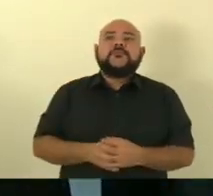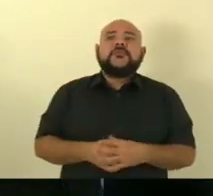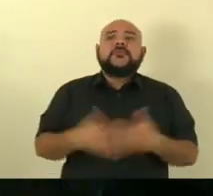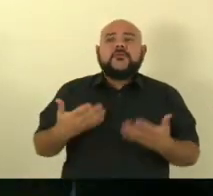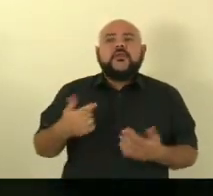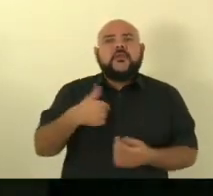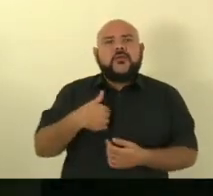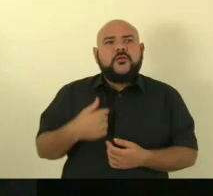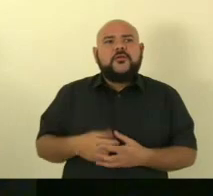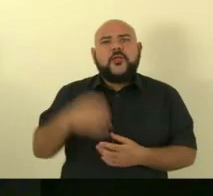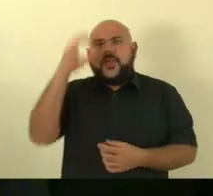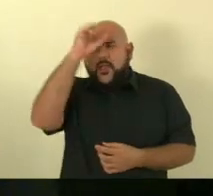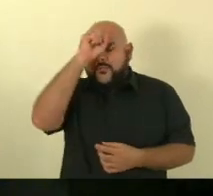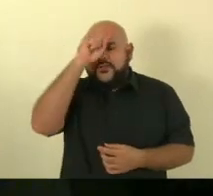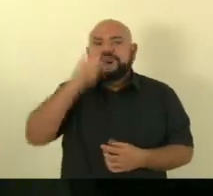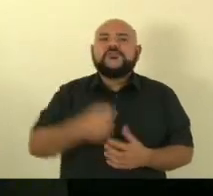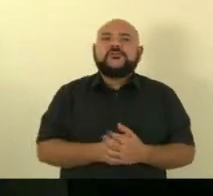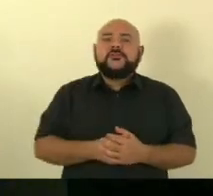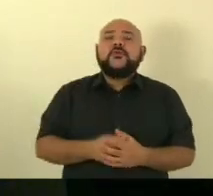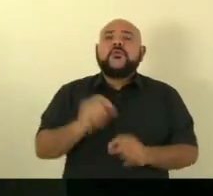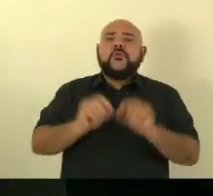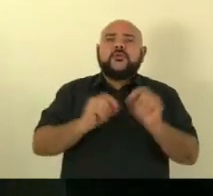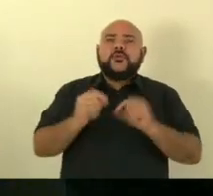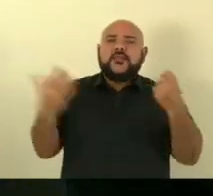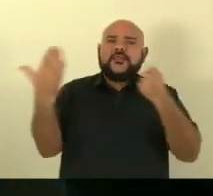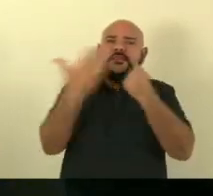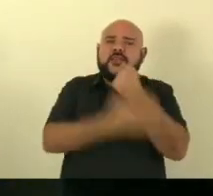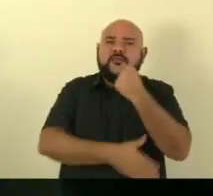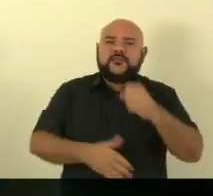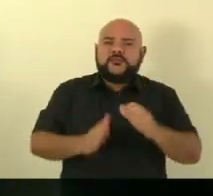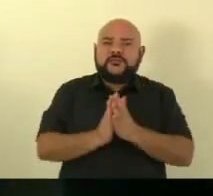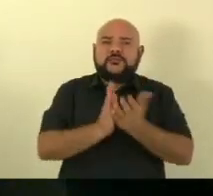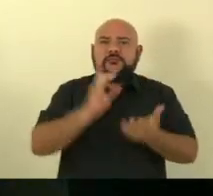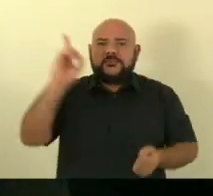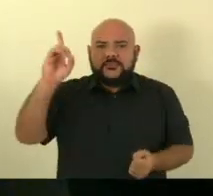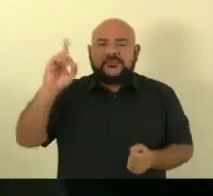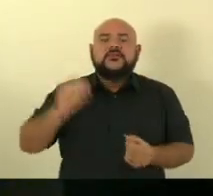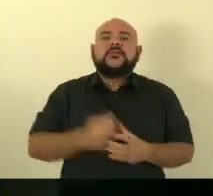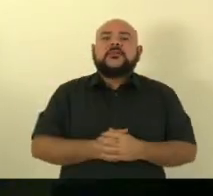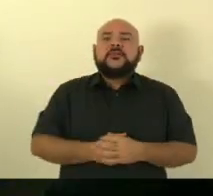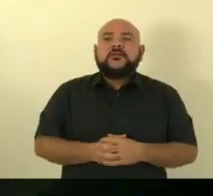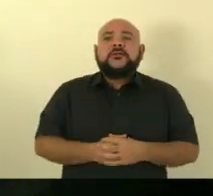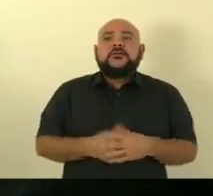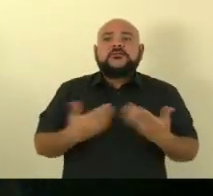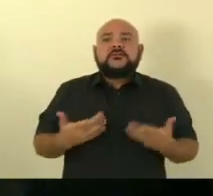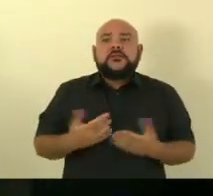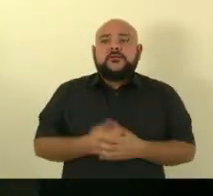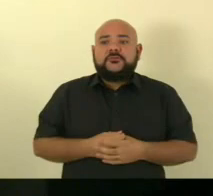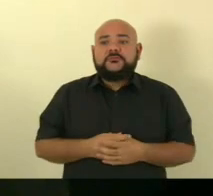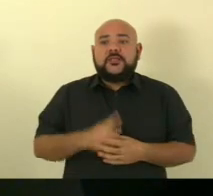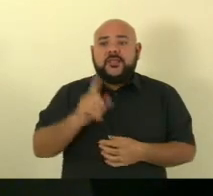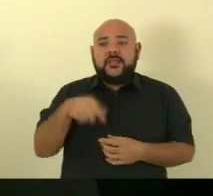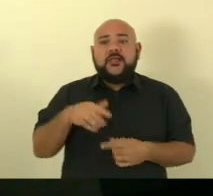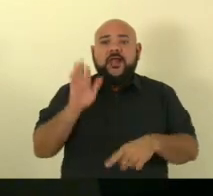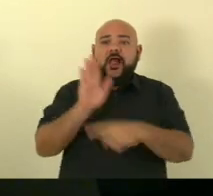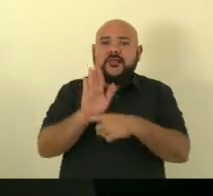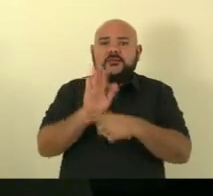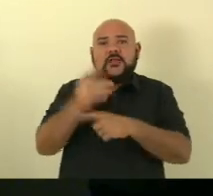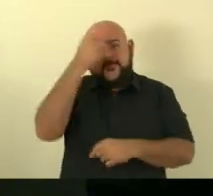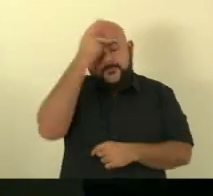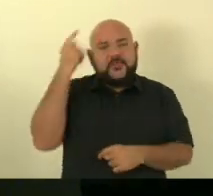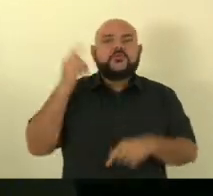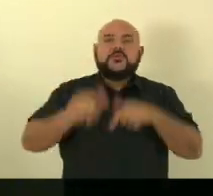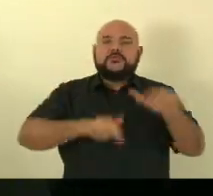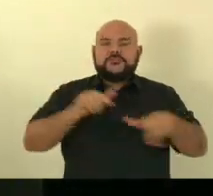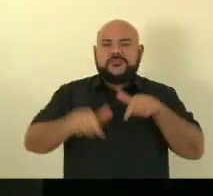defesa do Evangelho, valorizando aqui o trabalho daqueles que trabalham pela vida espiritual e pela vida social